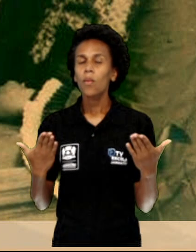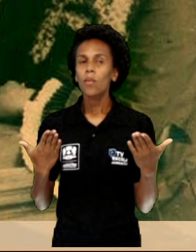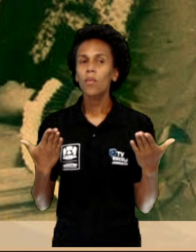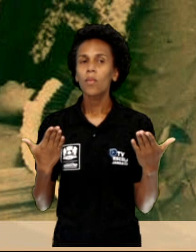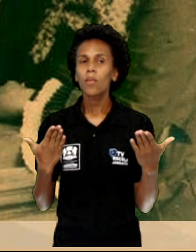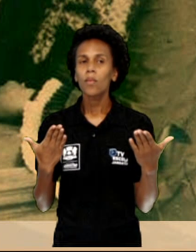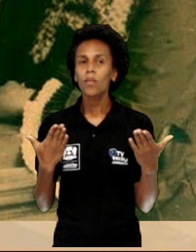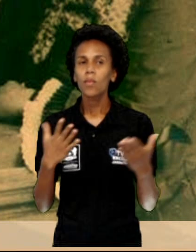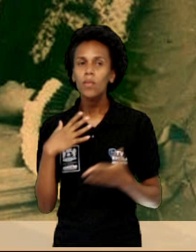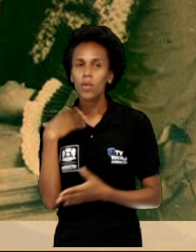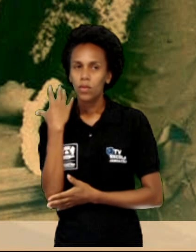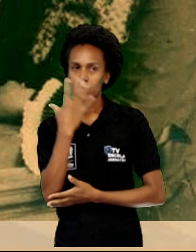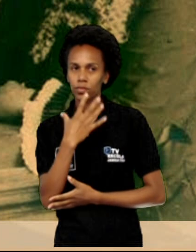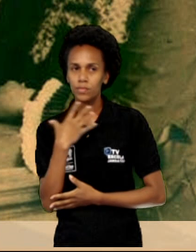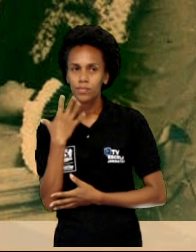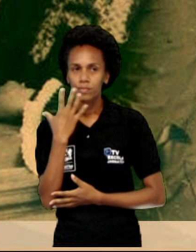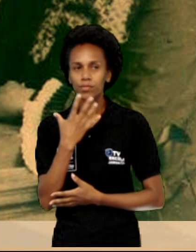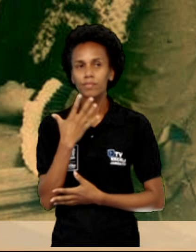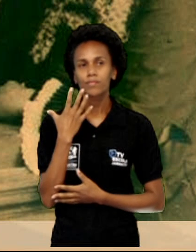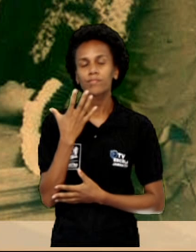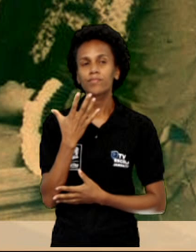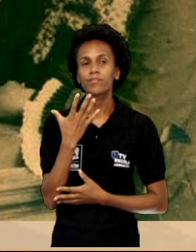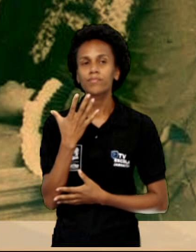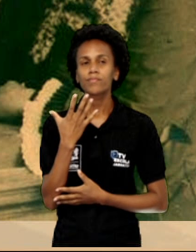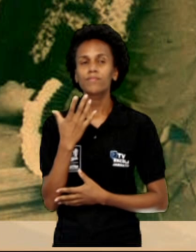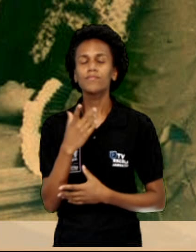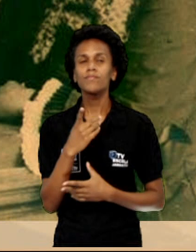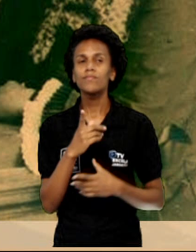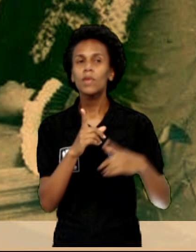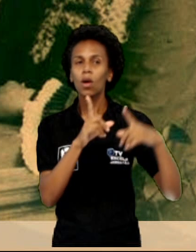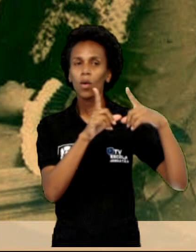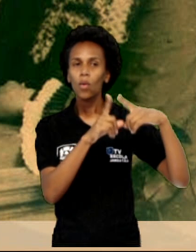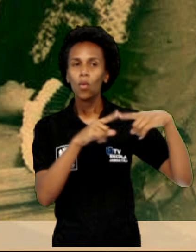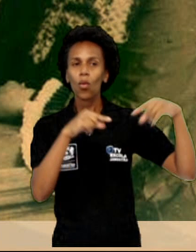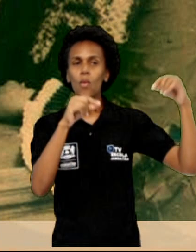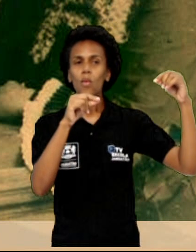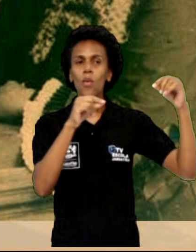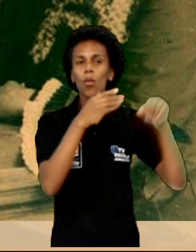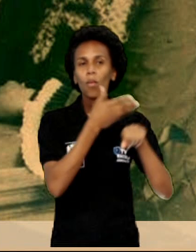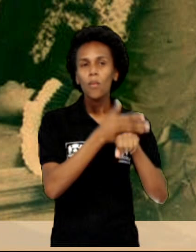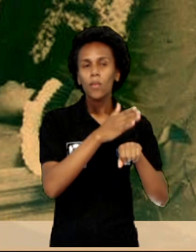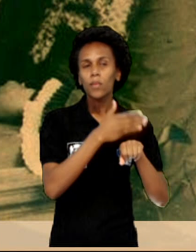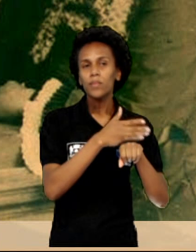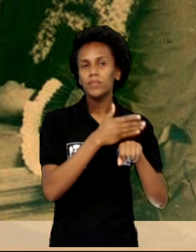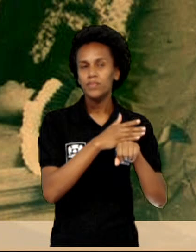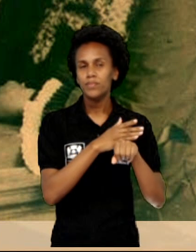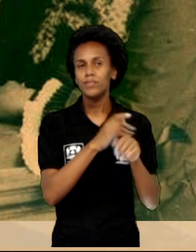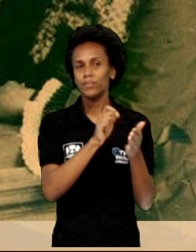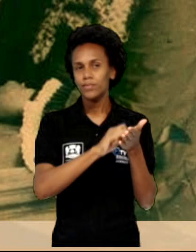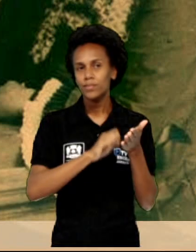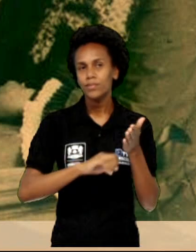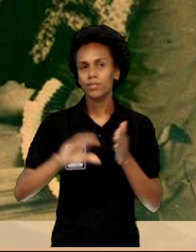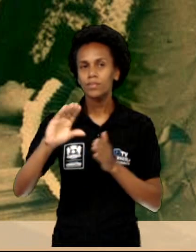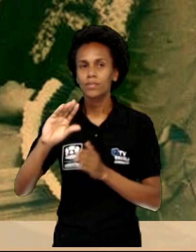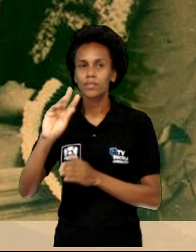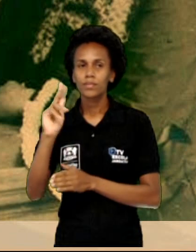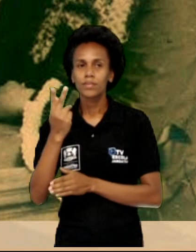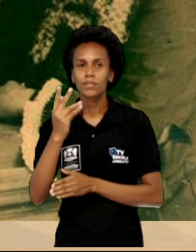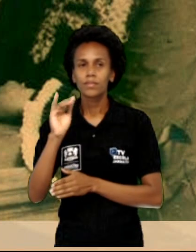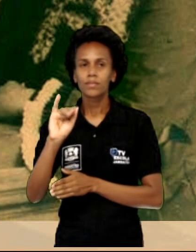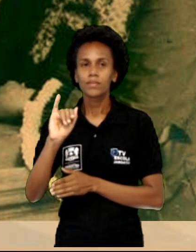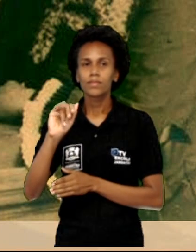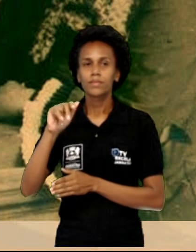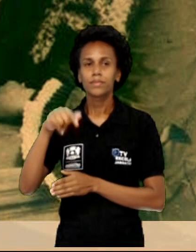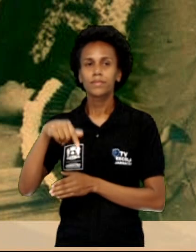cantor na gravação da música Lua Branca, de Chiquinha Gonzaga, transmitida na novela O Cravo